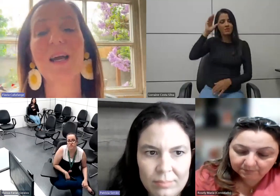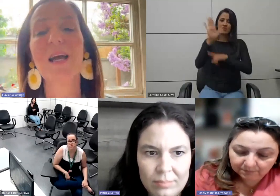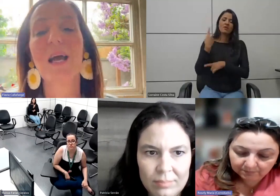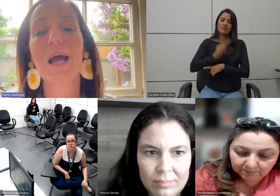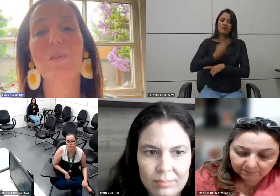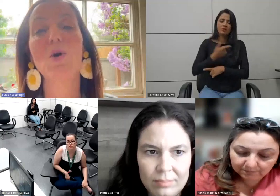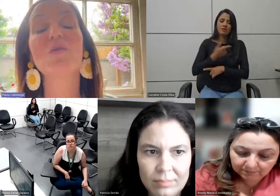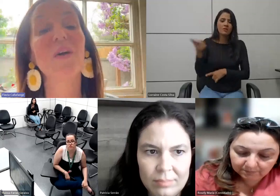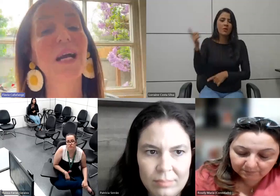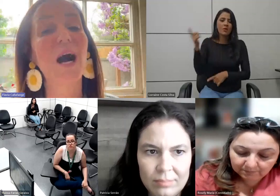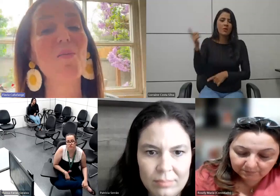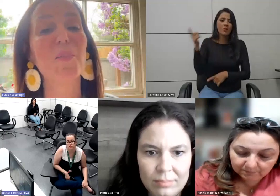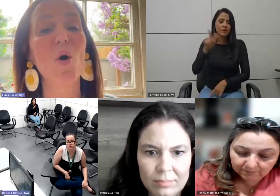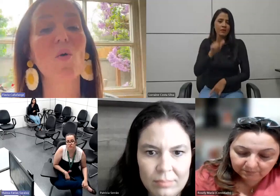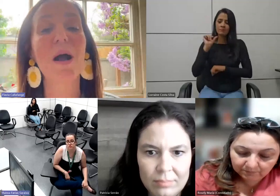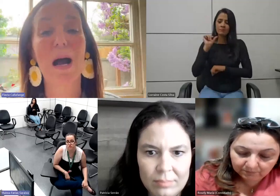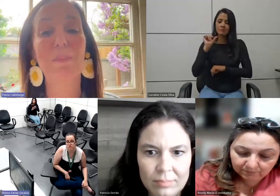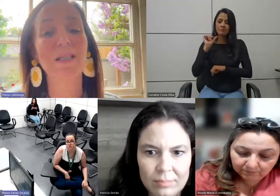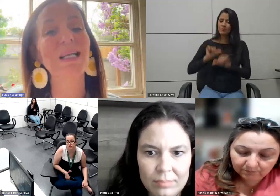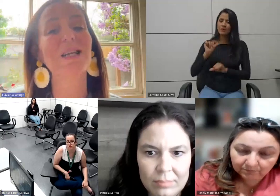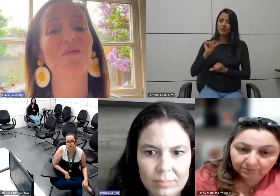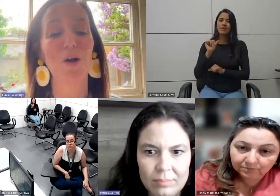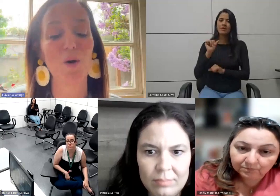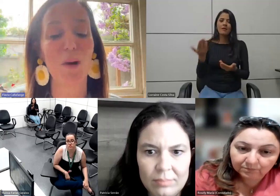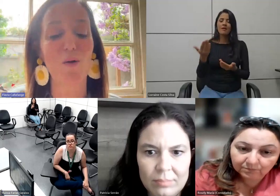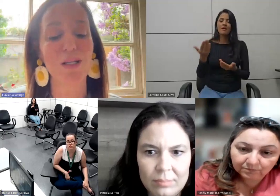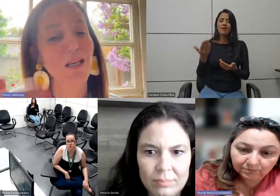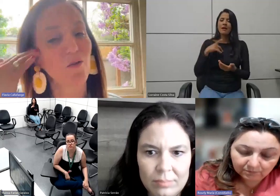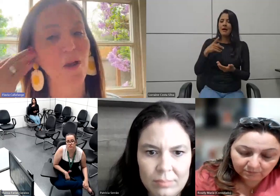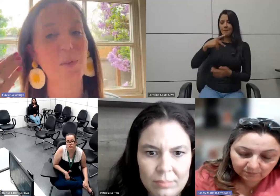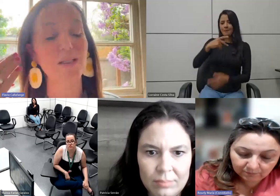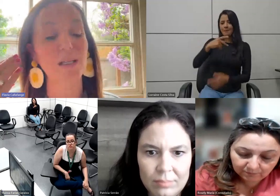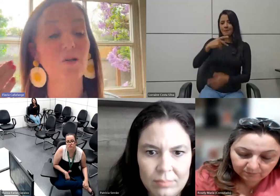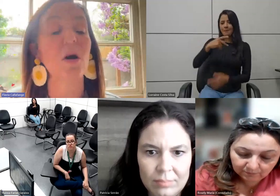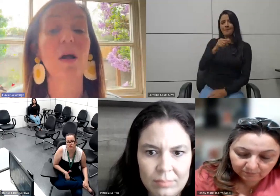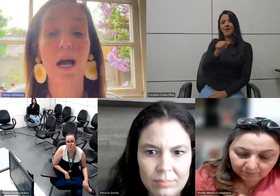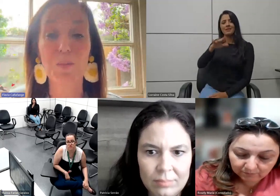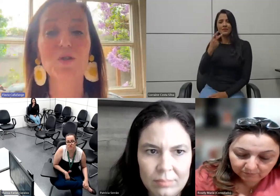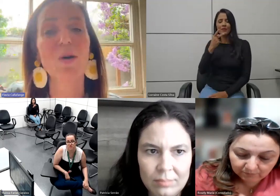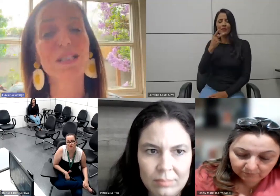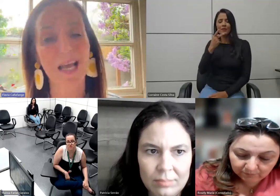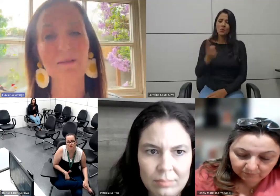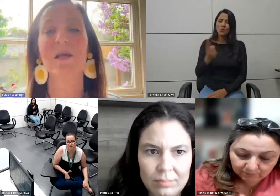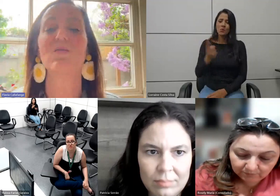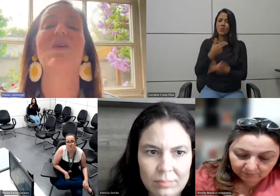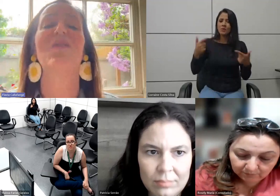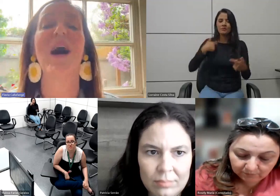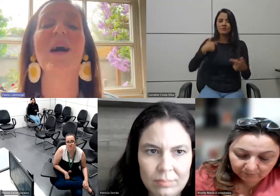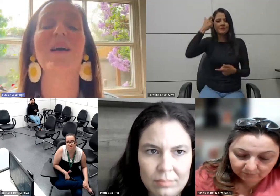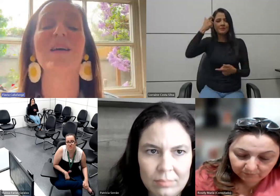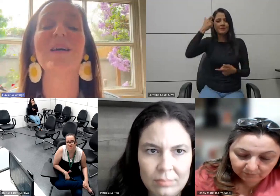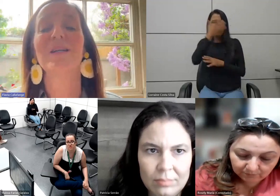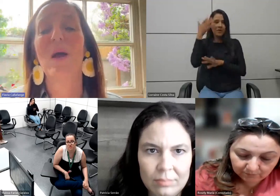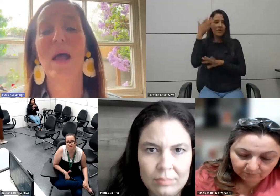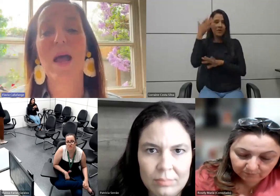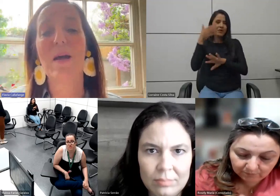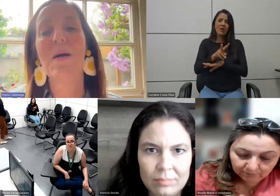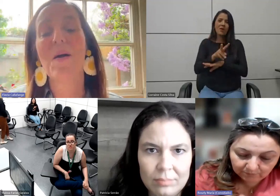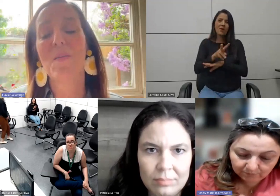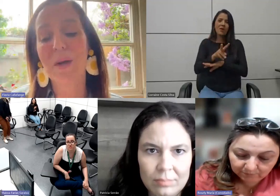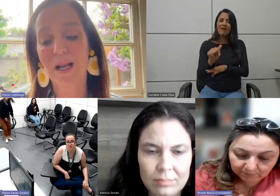conseguir modificar um pouco a Patrícia falou uma coisa que eu fiquei pensando as pessoas entram na vaga